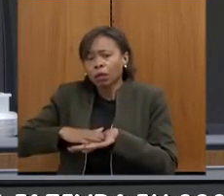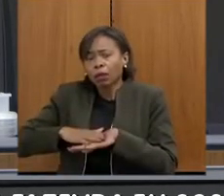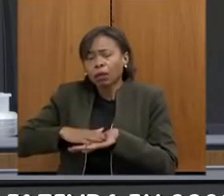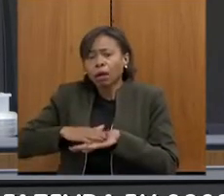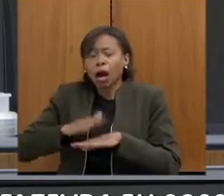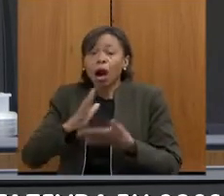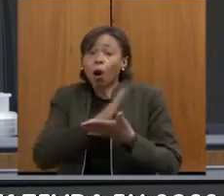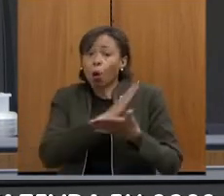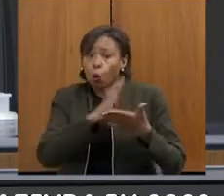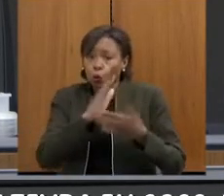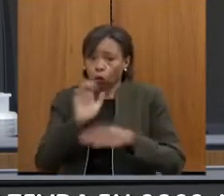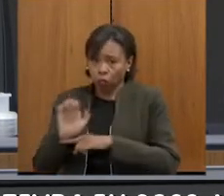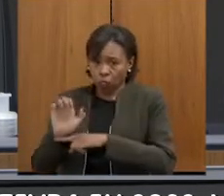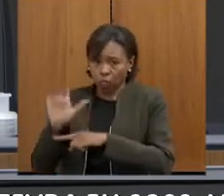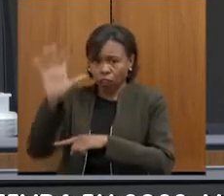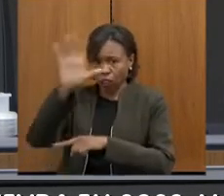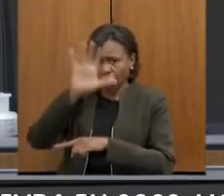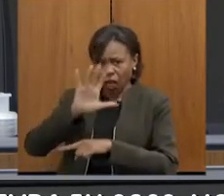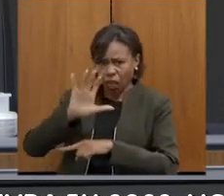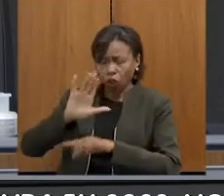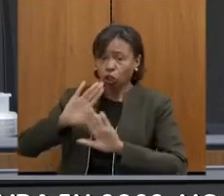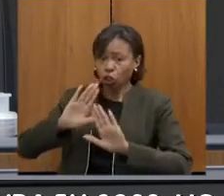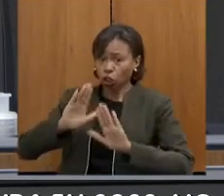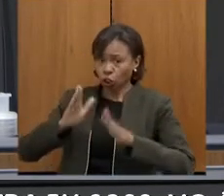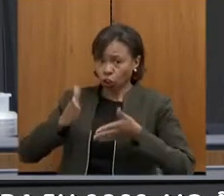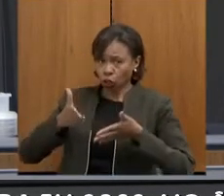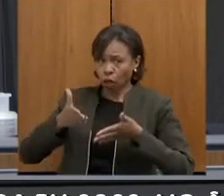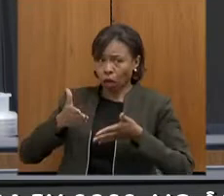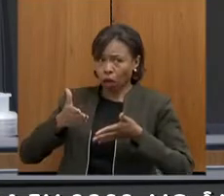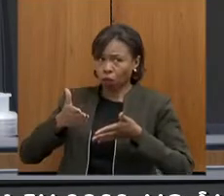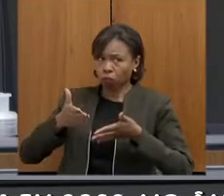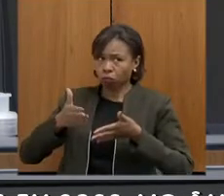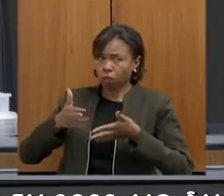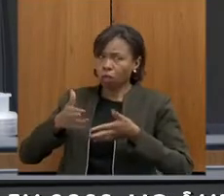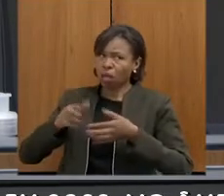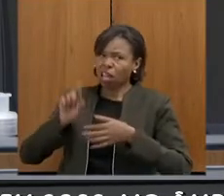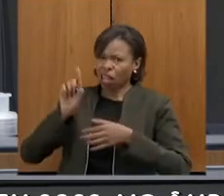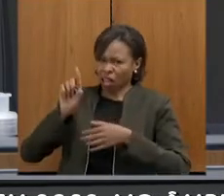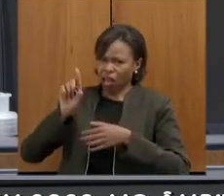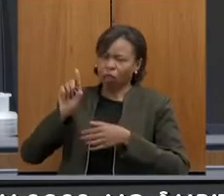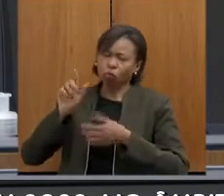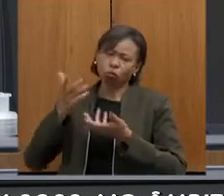no Supremo. Me parece que não foi o caso de Minas Gerais.